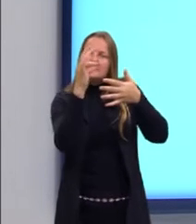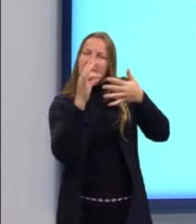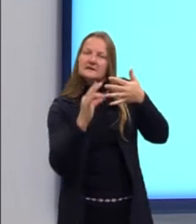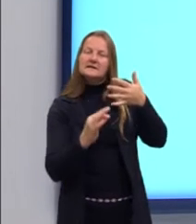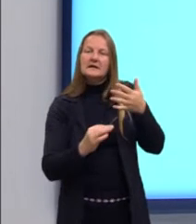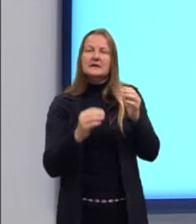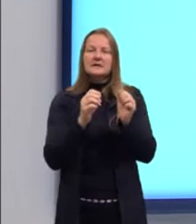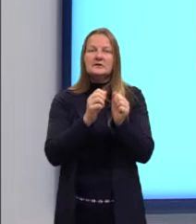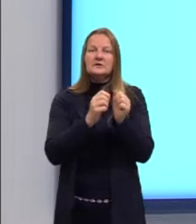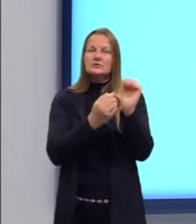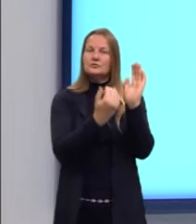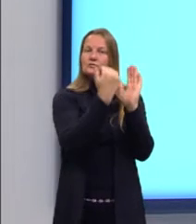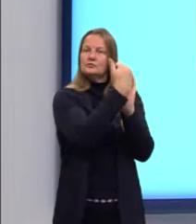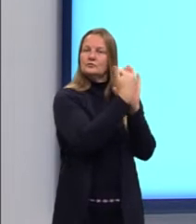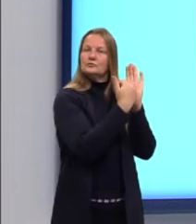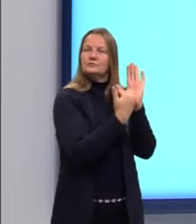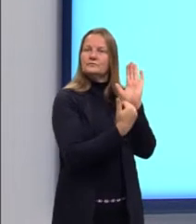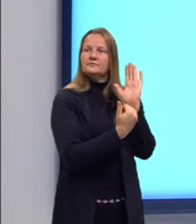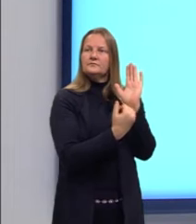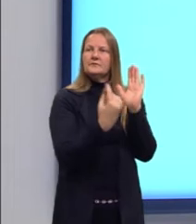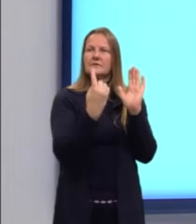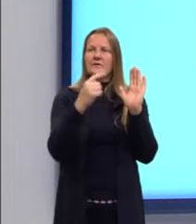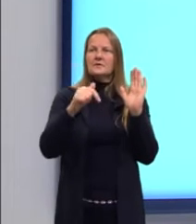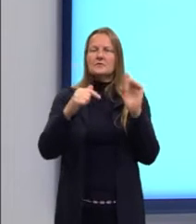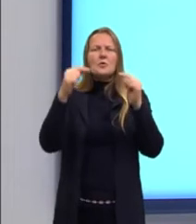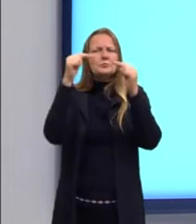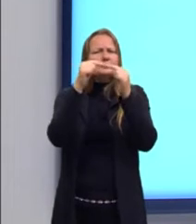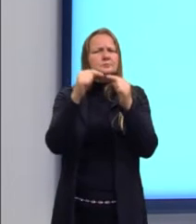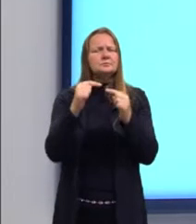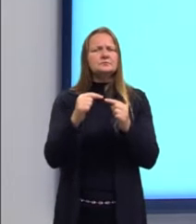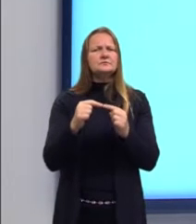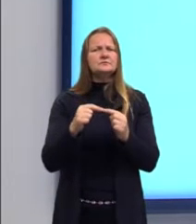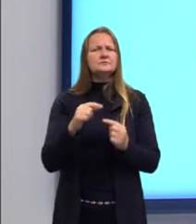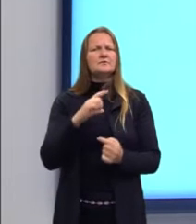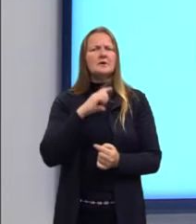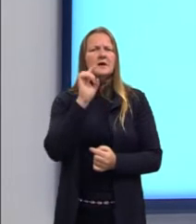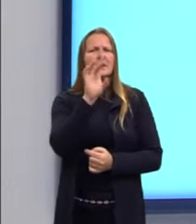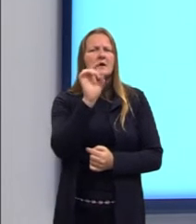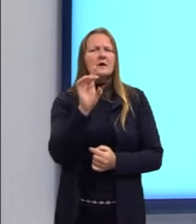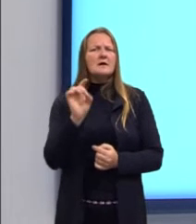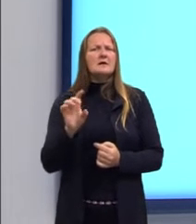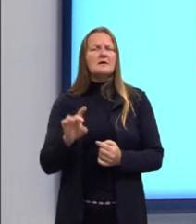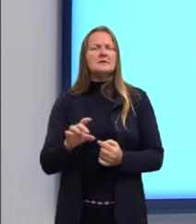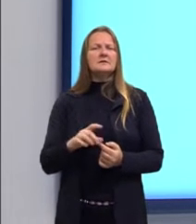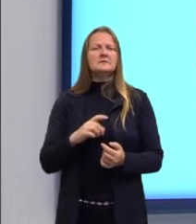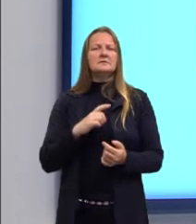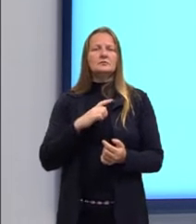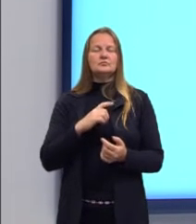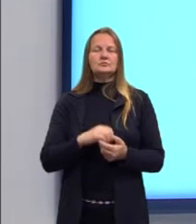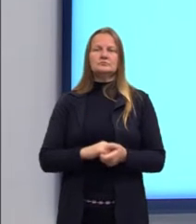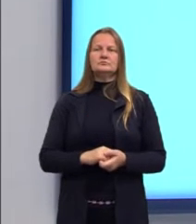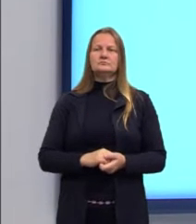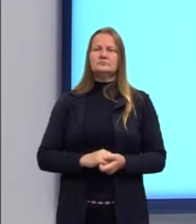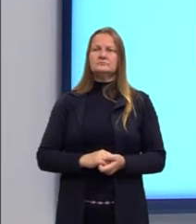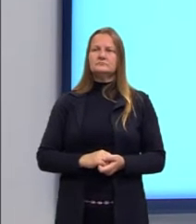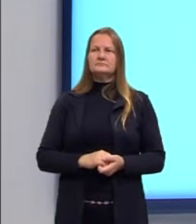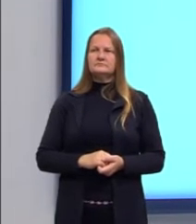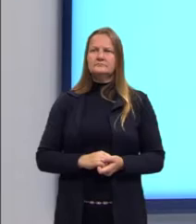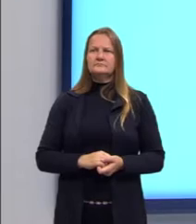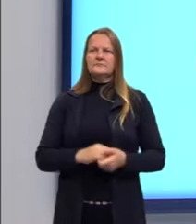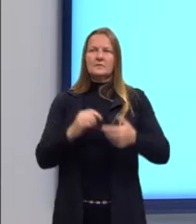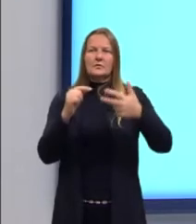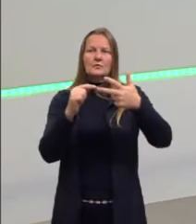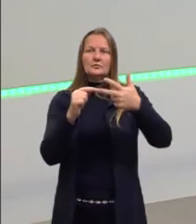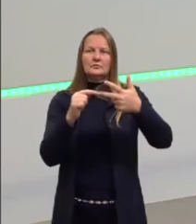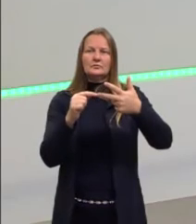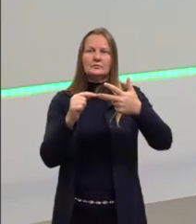agenda, os 17 Objetivos, então. Desses 17 Objetivos, o terceiro,